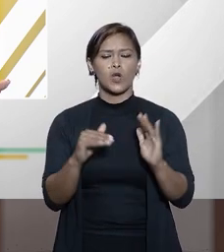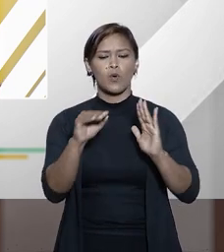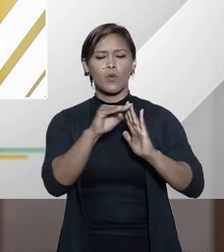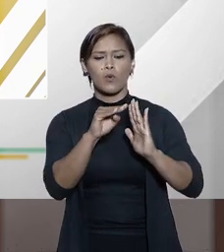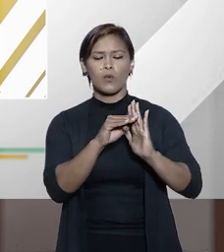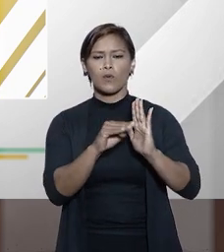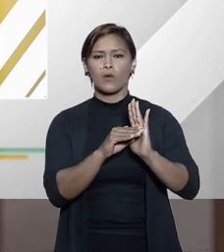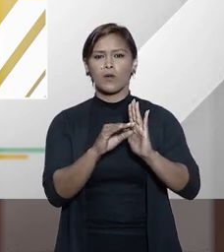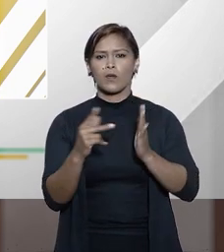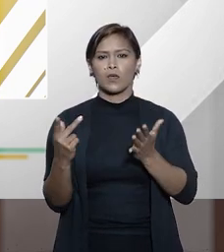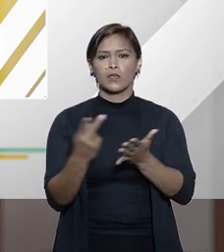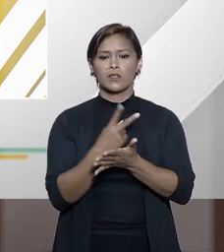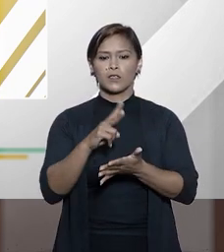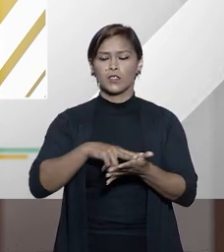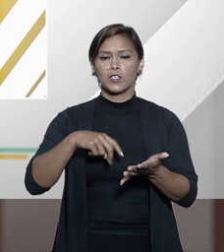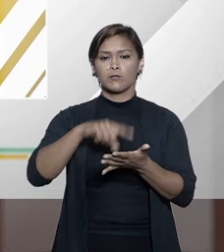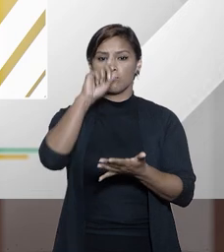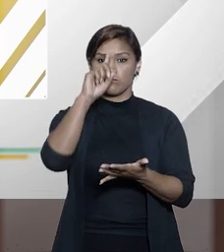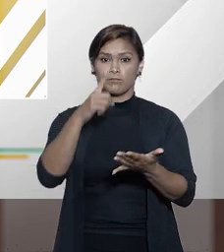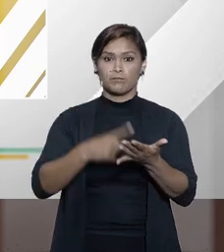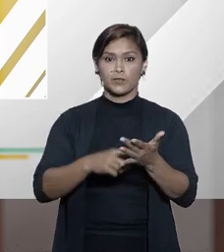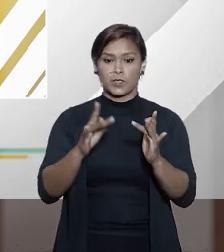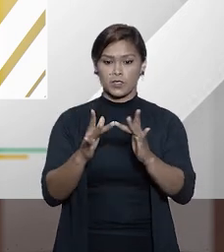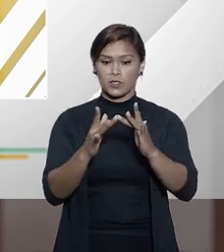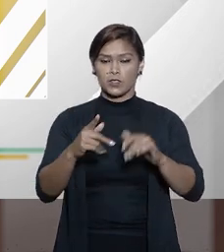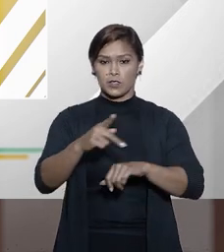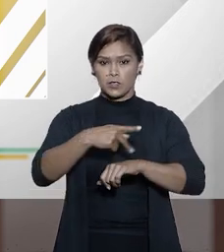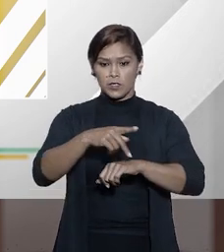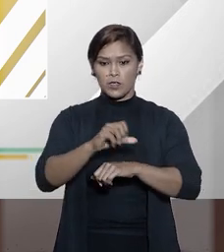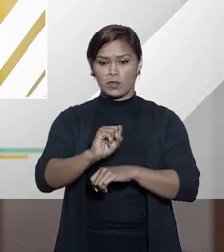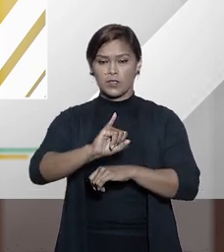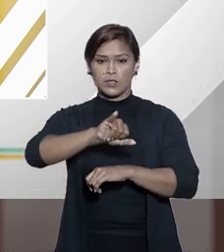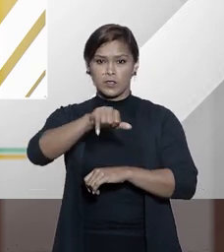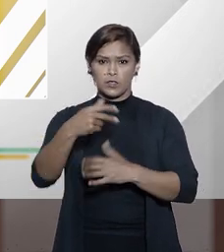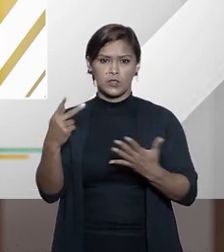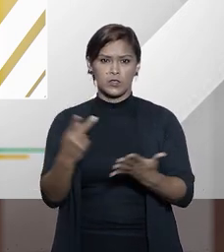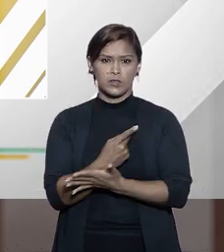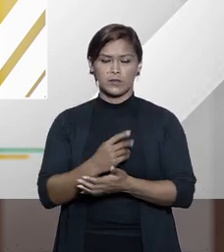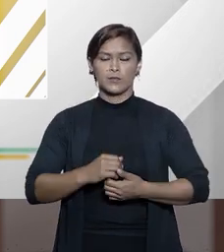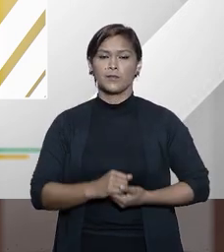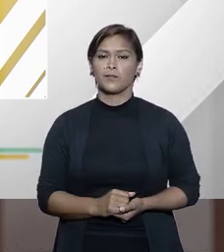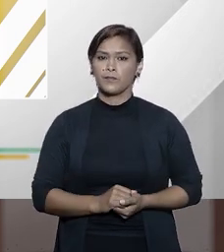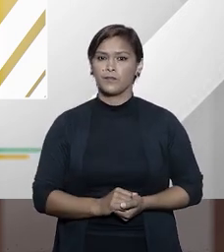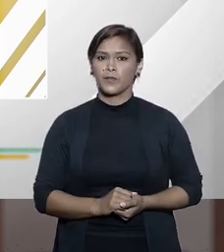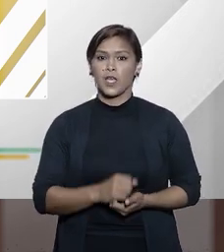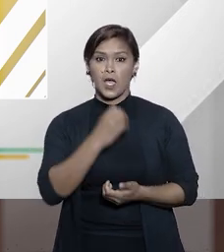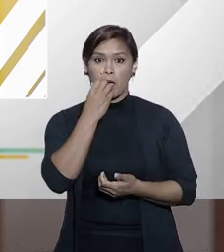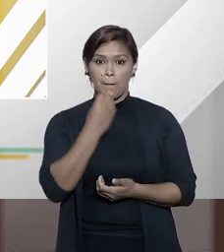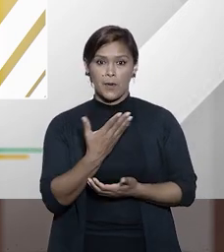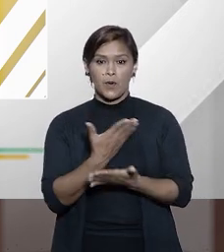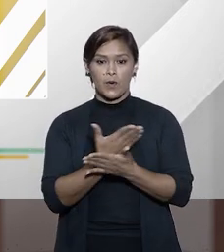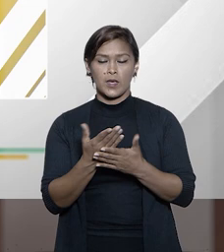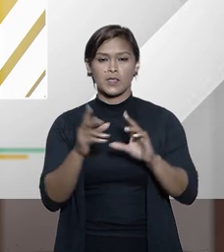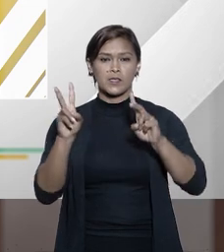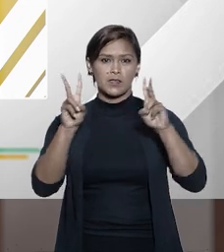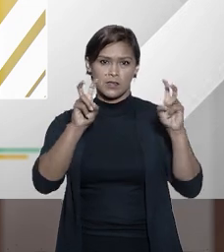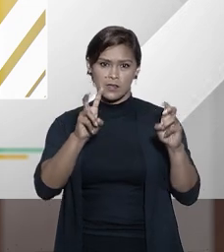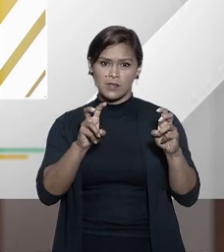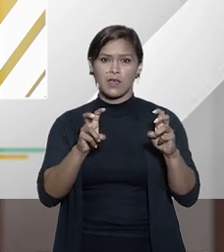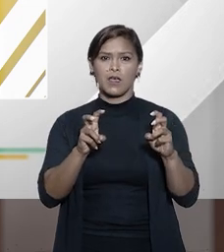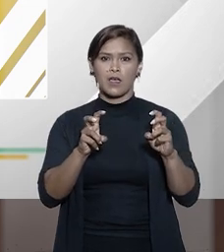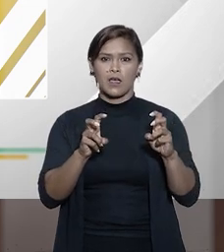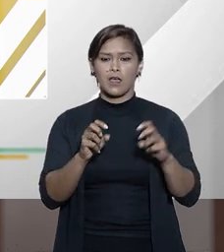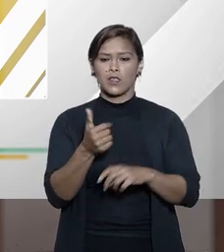cumprimento da execução de decisão estrangeira homologada pelo STJ? Muito bem, esse tema